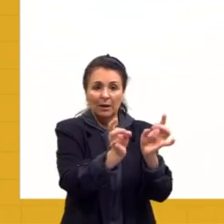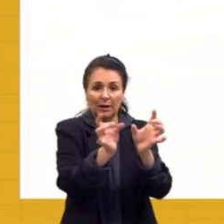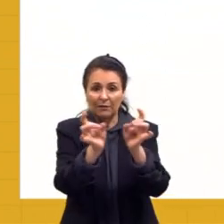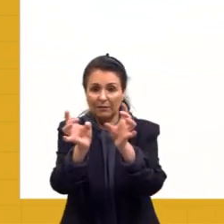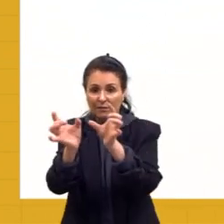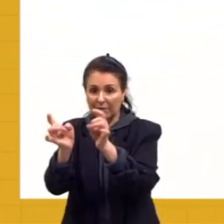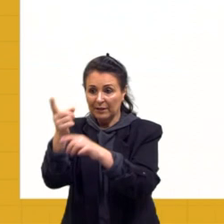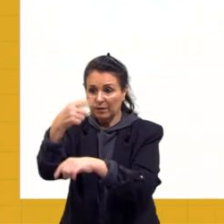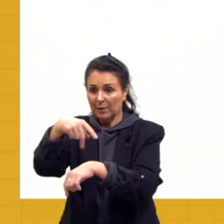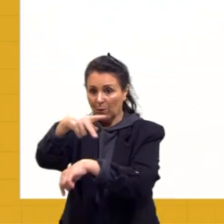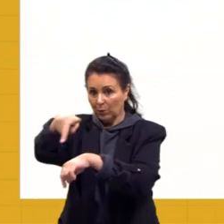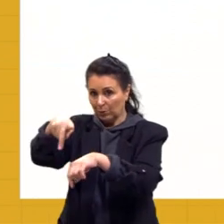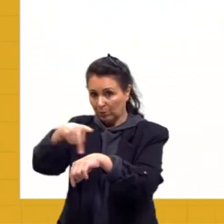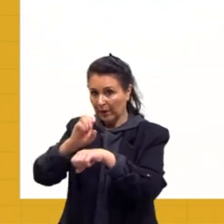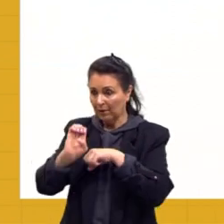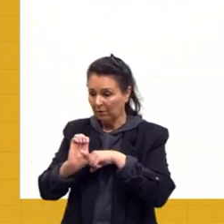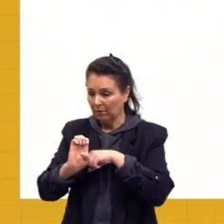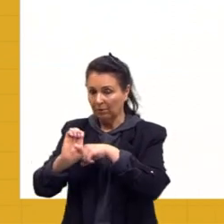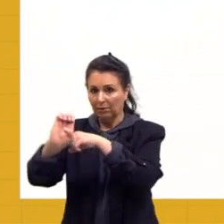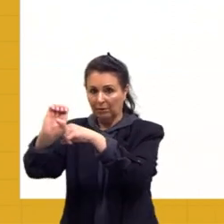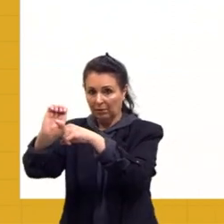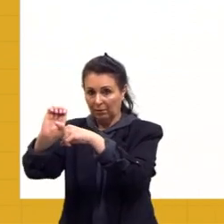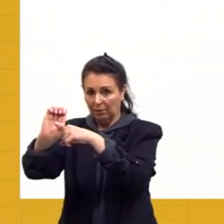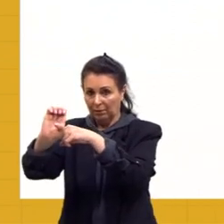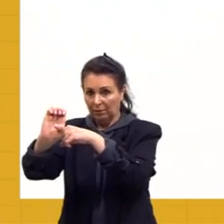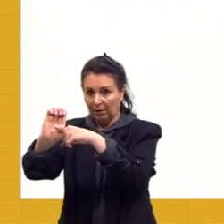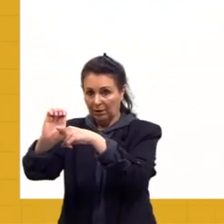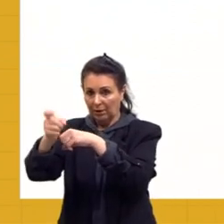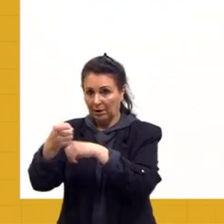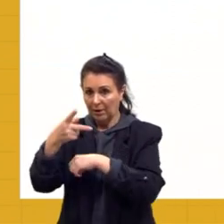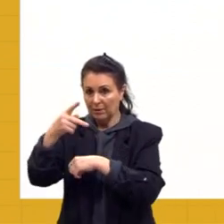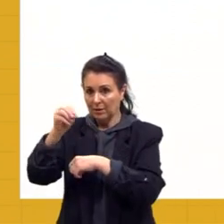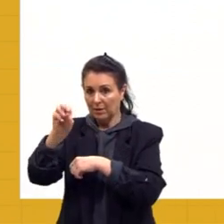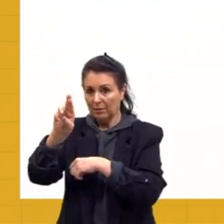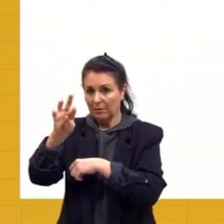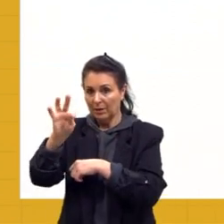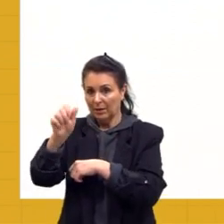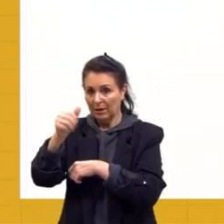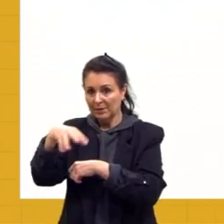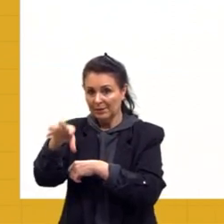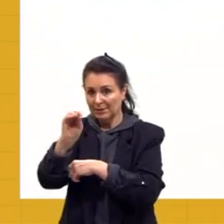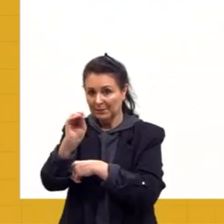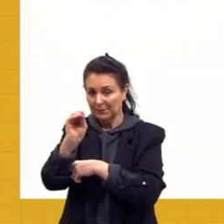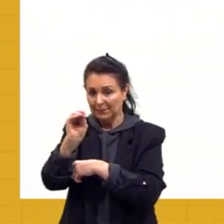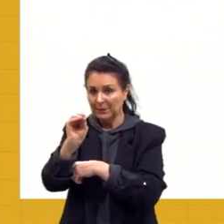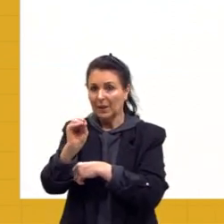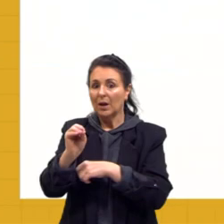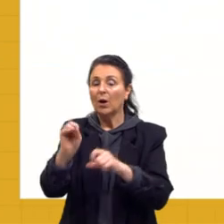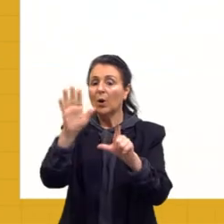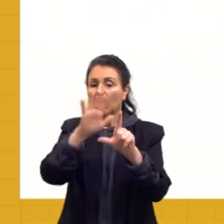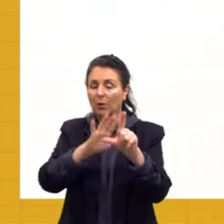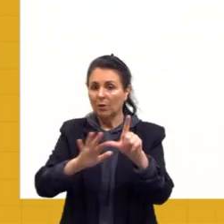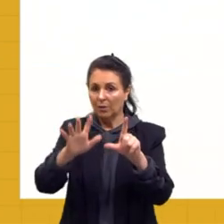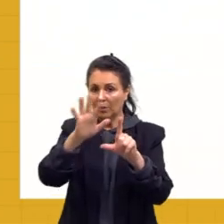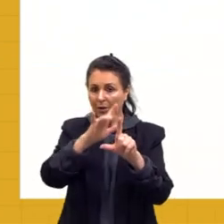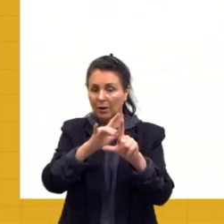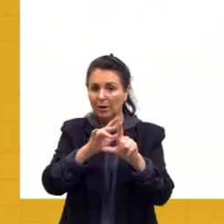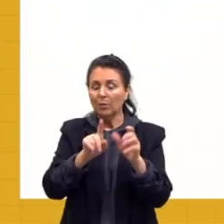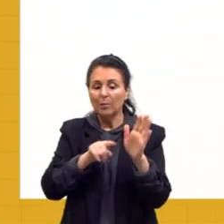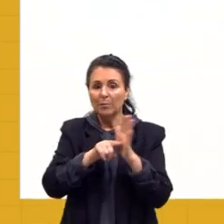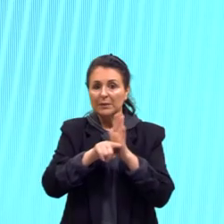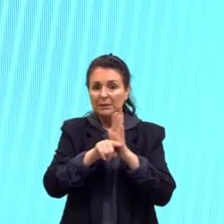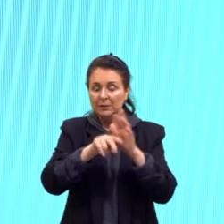e aí eu trago pra vocês, ó, antes de dar as explicações, eu trago aqui um, um QR Code do Censo Agrário,